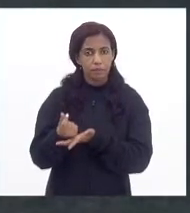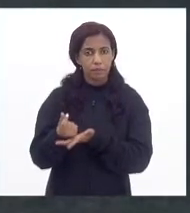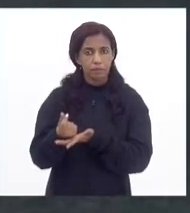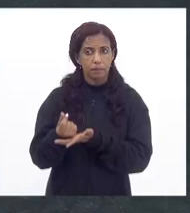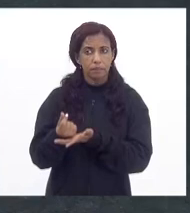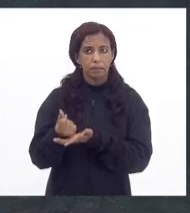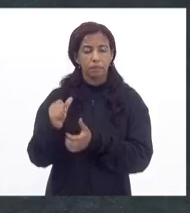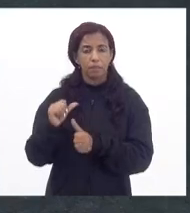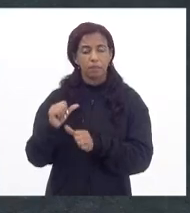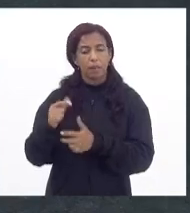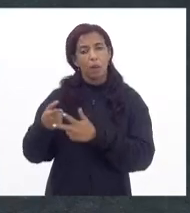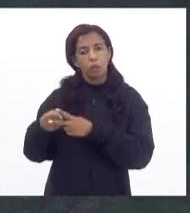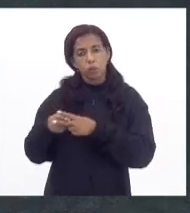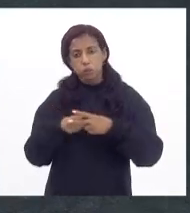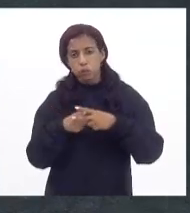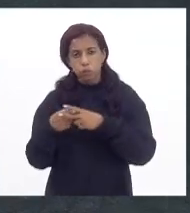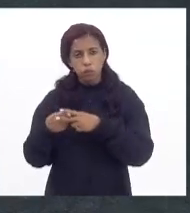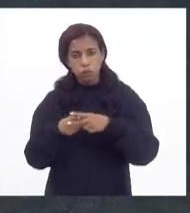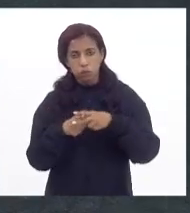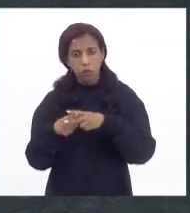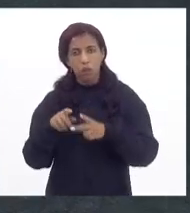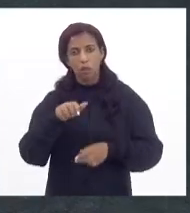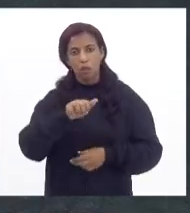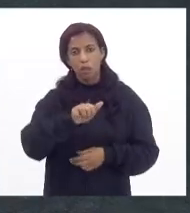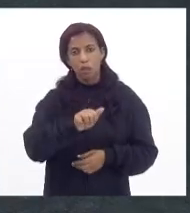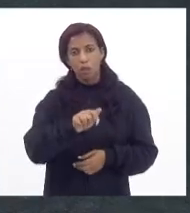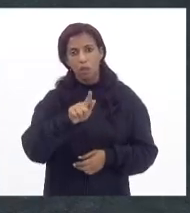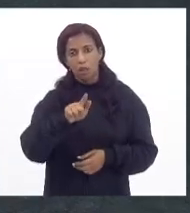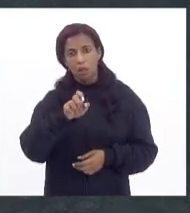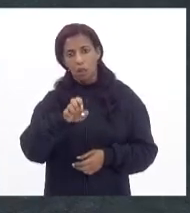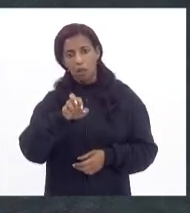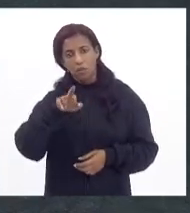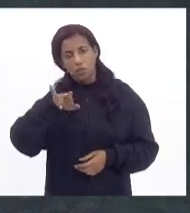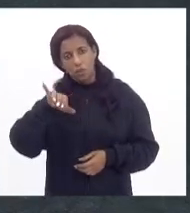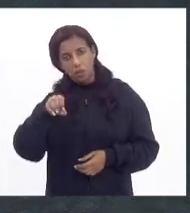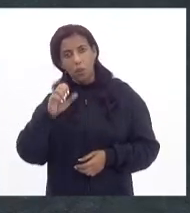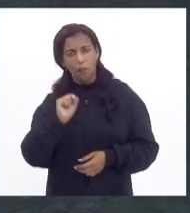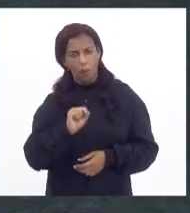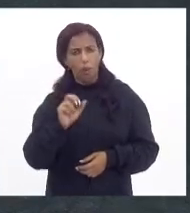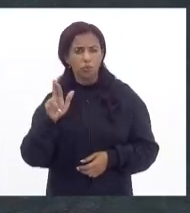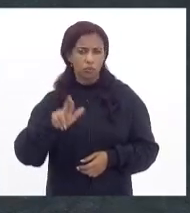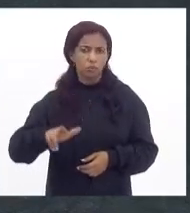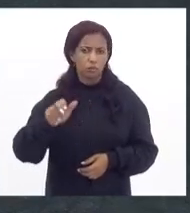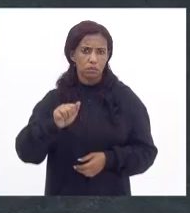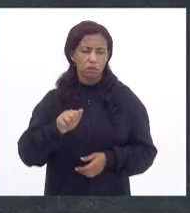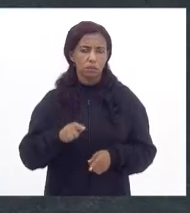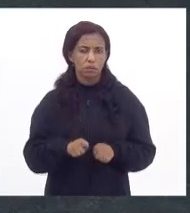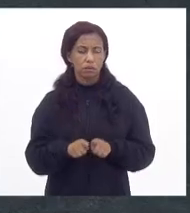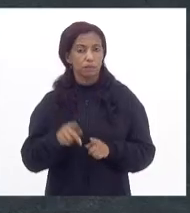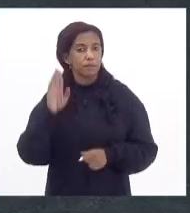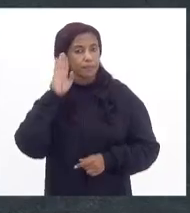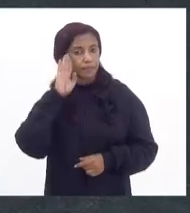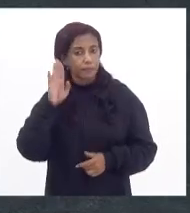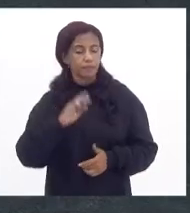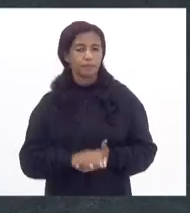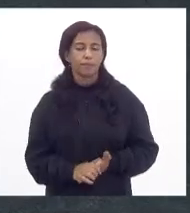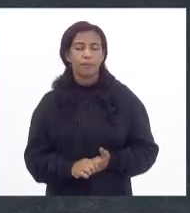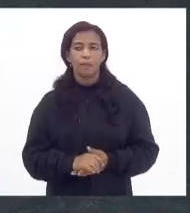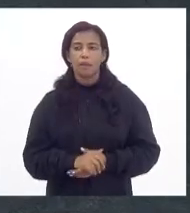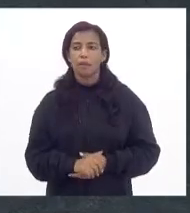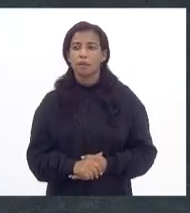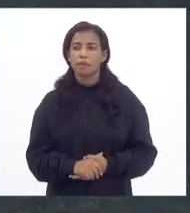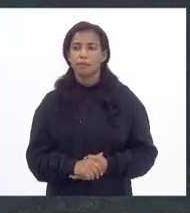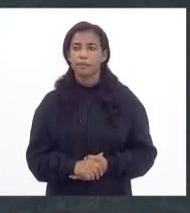o seu veículo. E a AGRIO pode ser utilizada por isso. E, principalmente, por último,